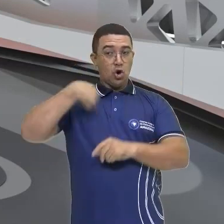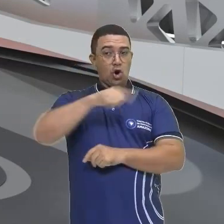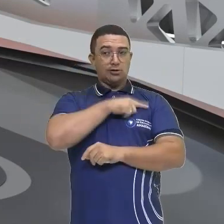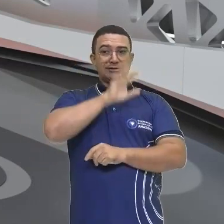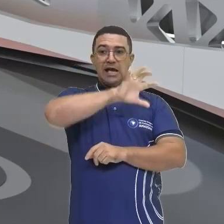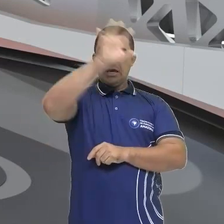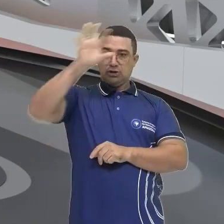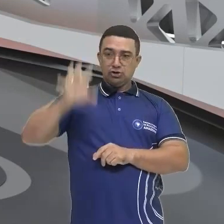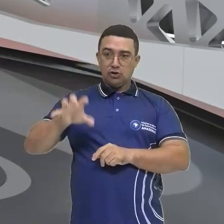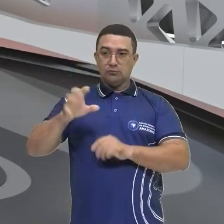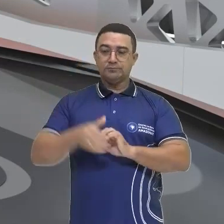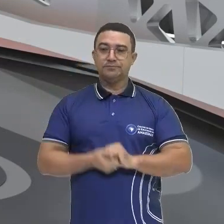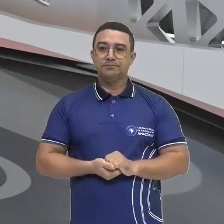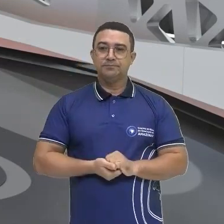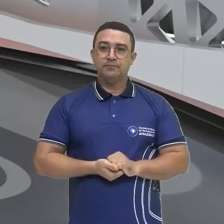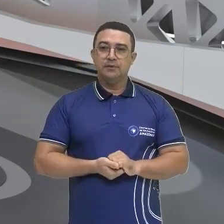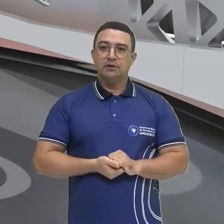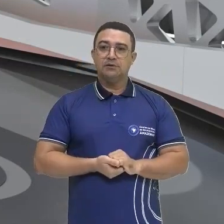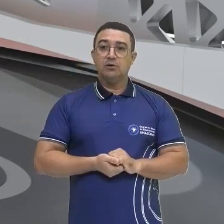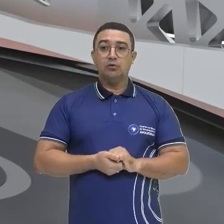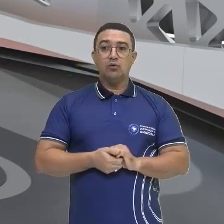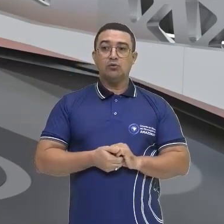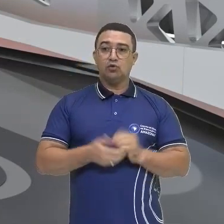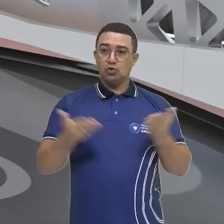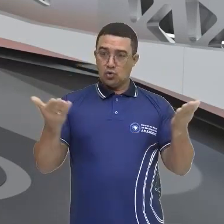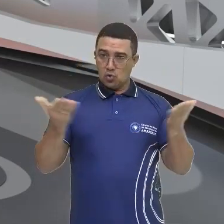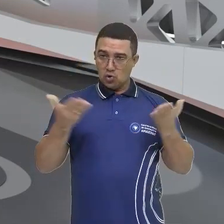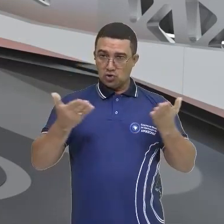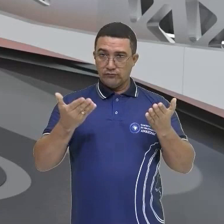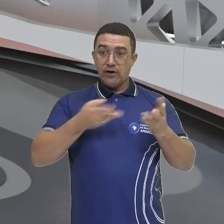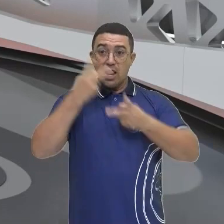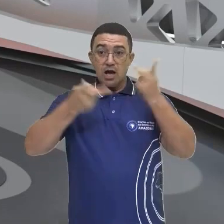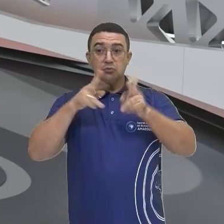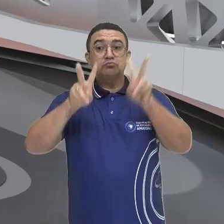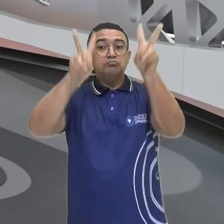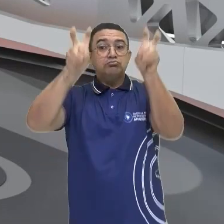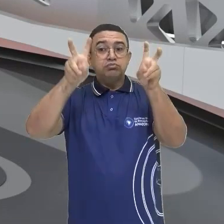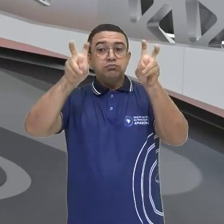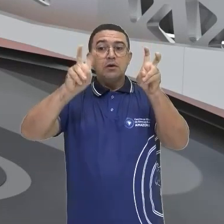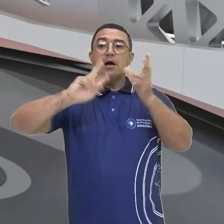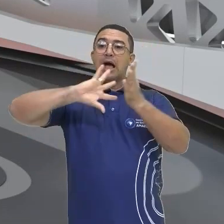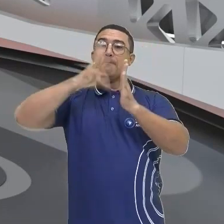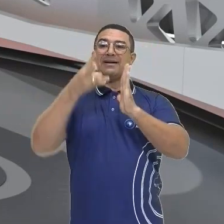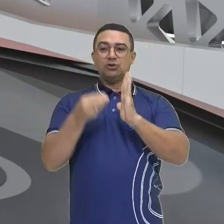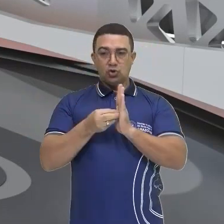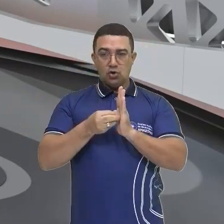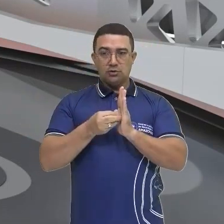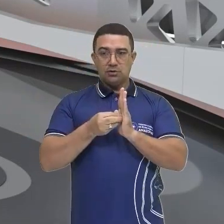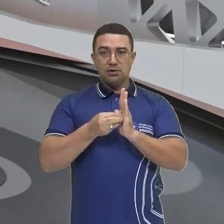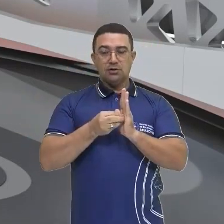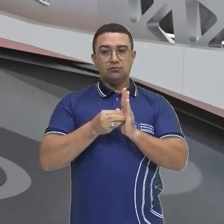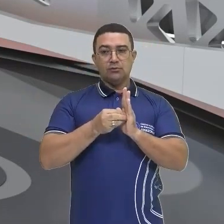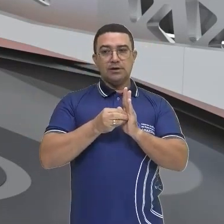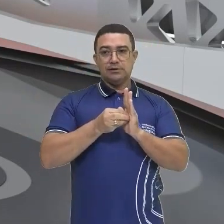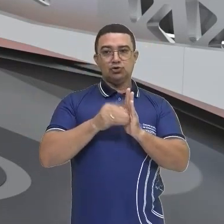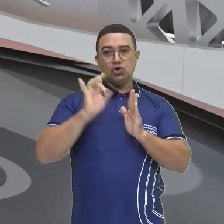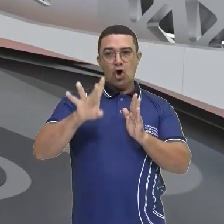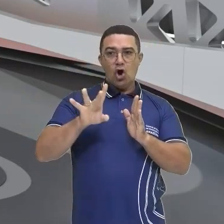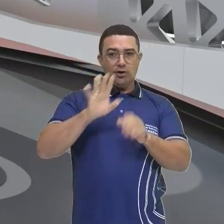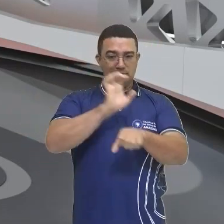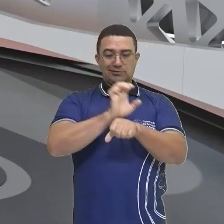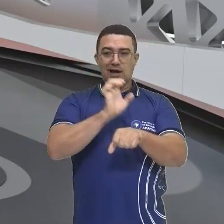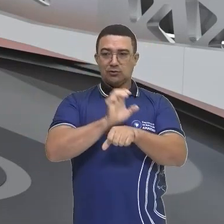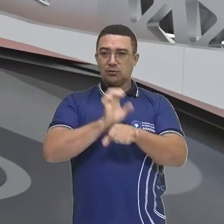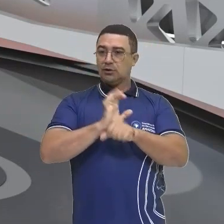Lembrando, gente, que nós estamos falando da Amazônia, tá bom? Não é somente aqui do nosso estado, mas